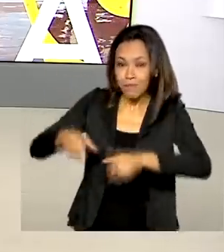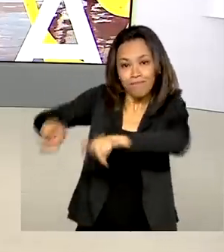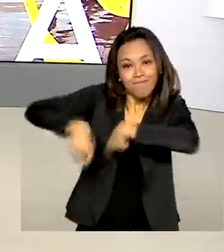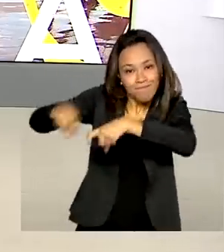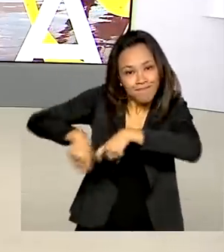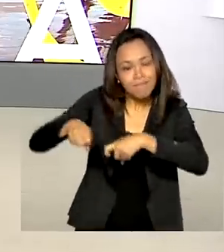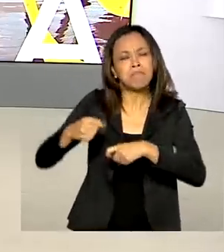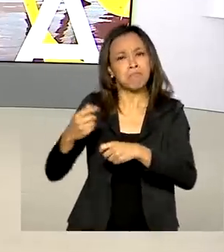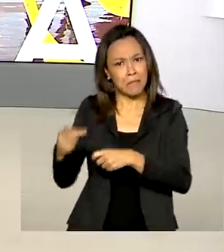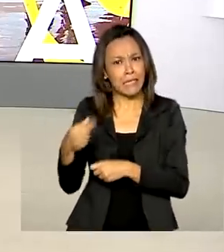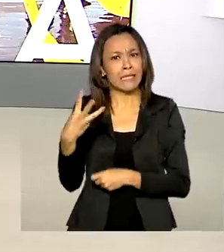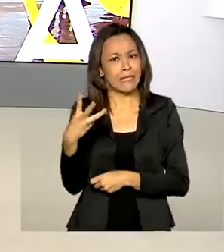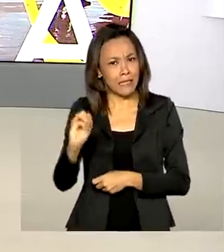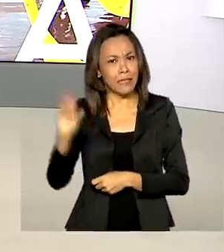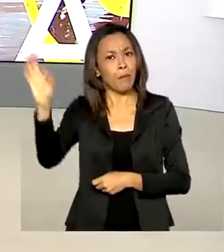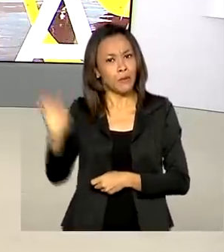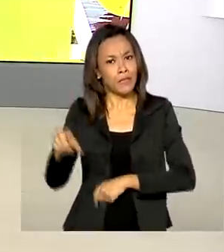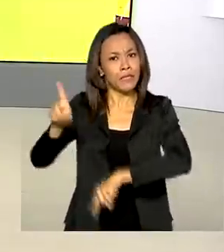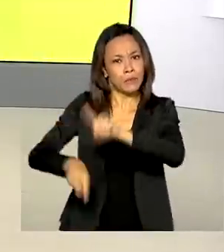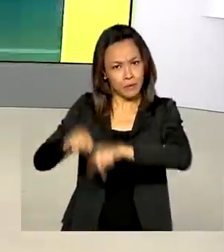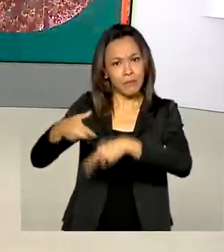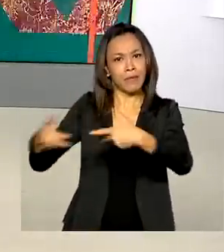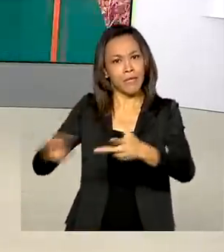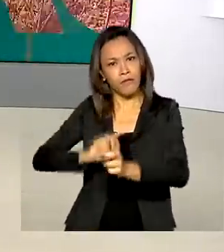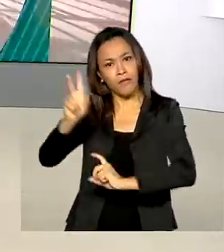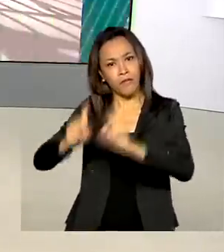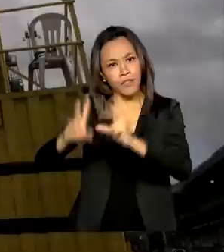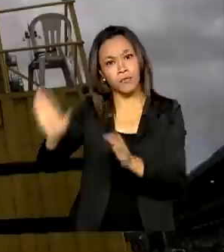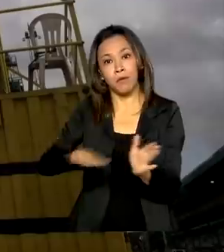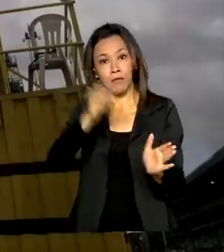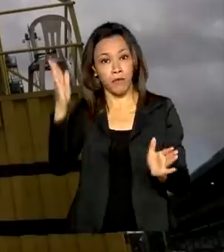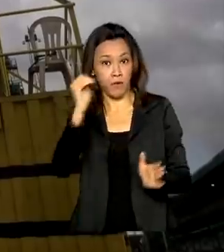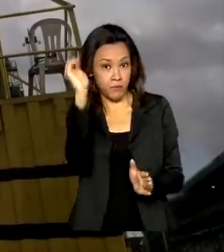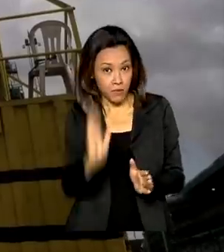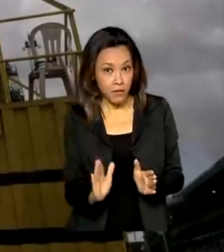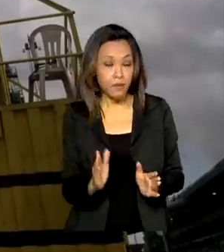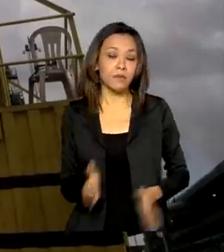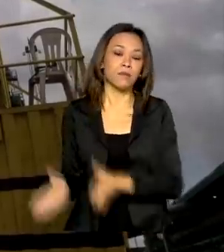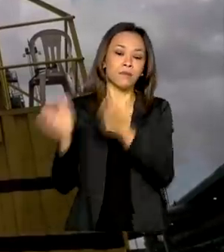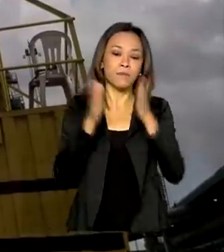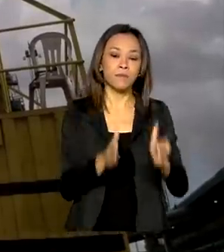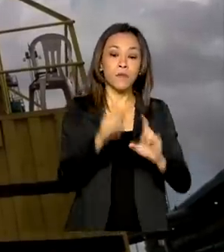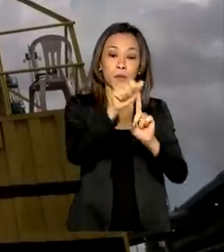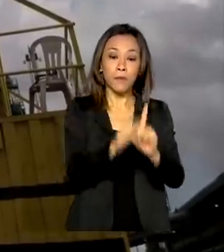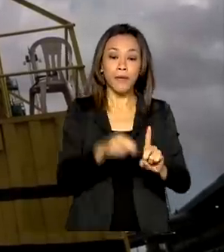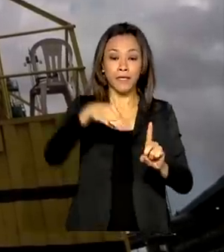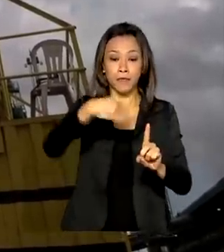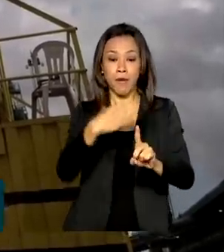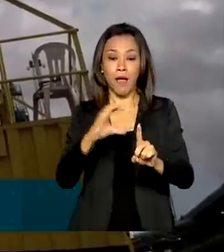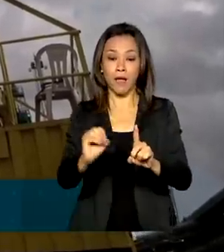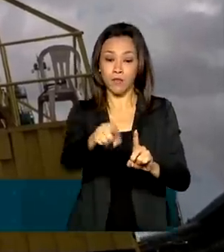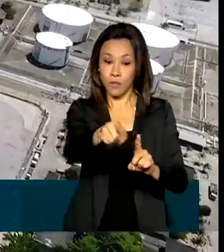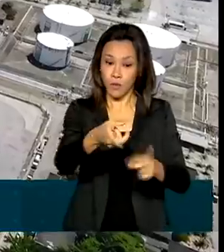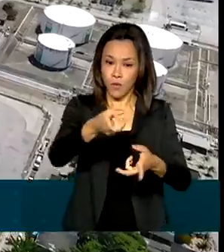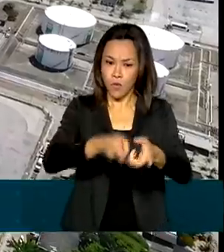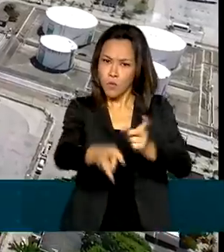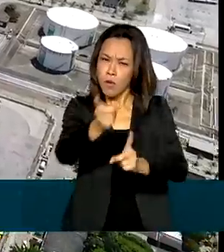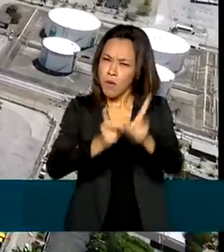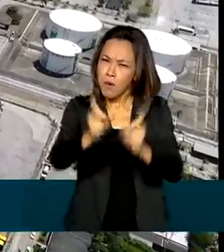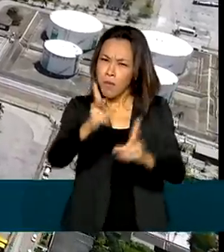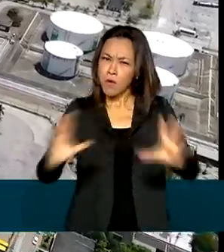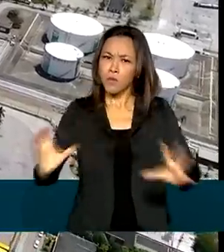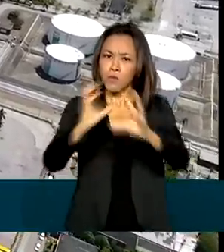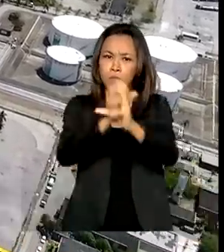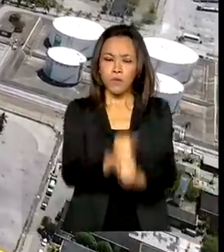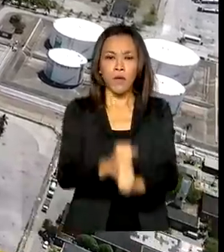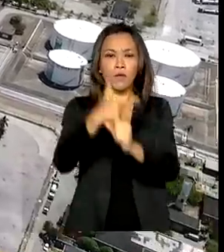quase 30% dos produtos vendidos ao exterior. Em março, as exportações brasileiras somaram